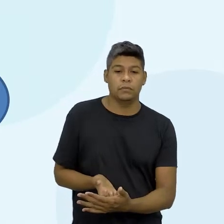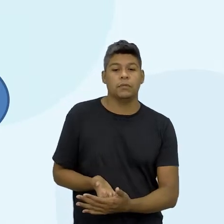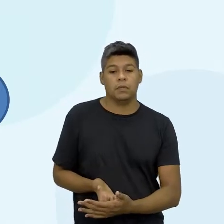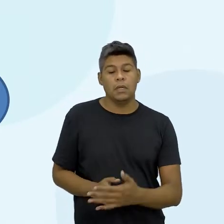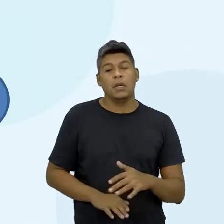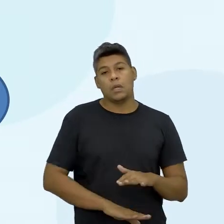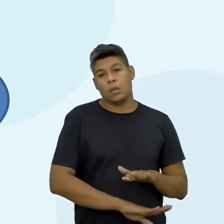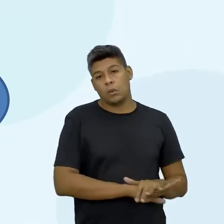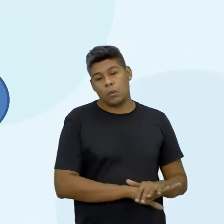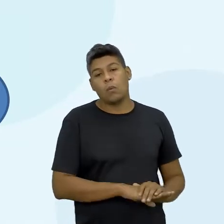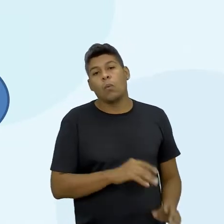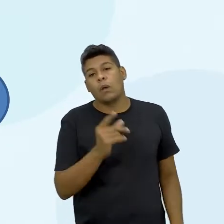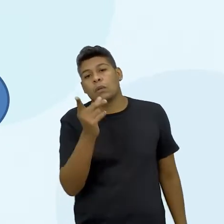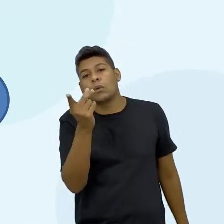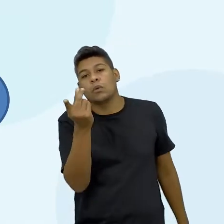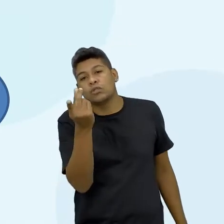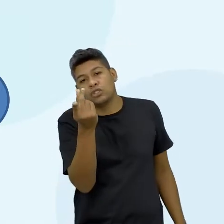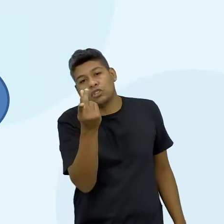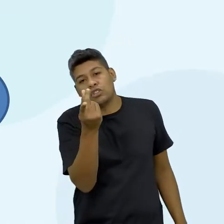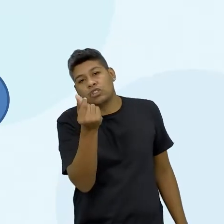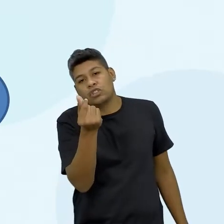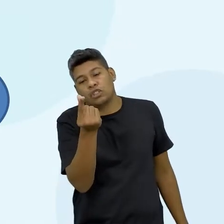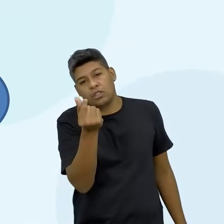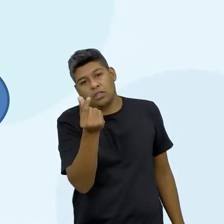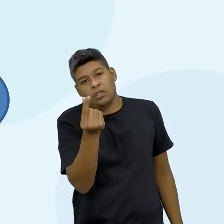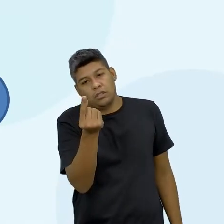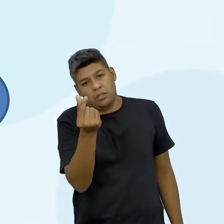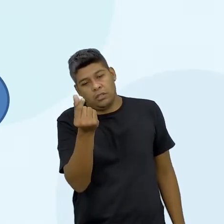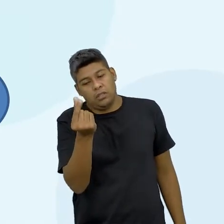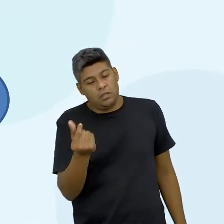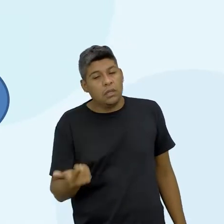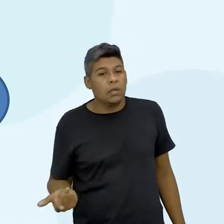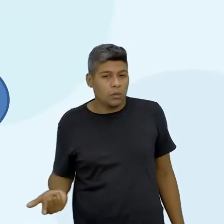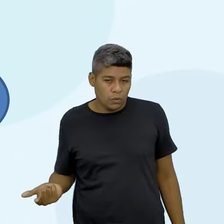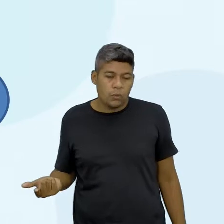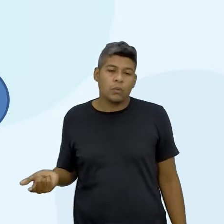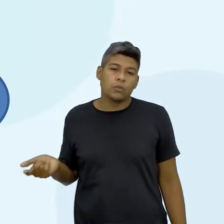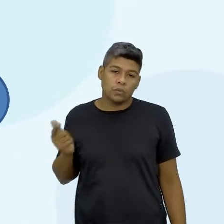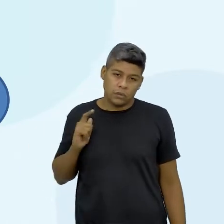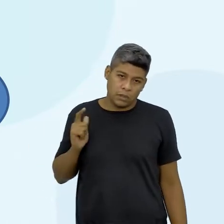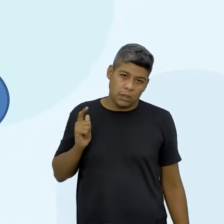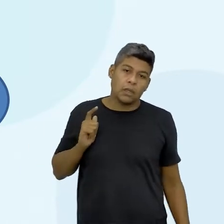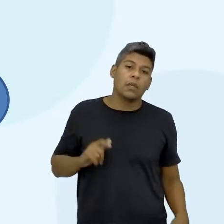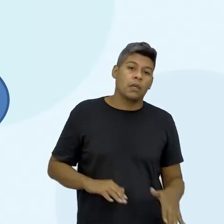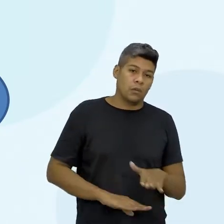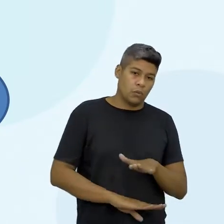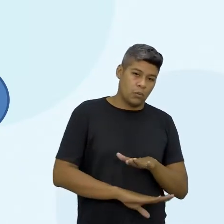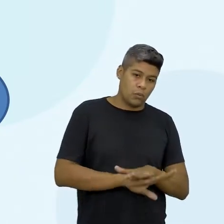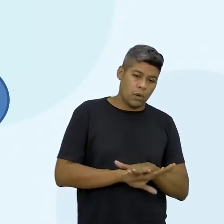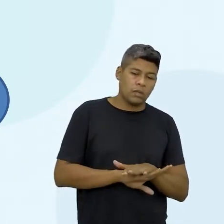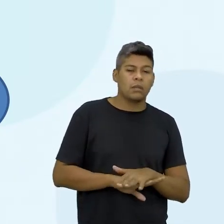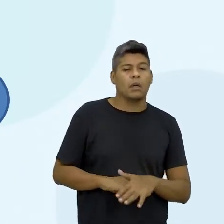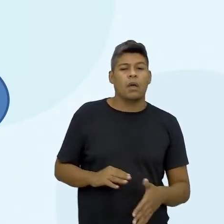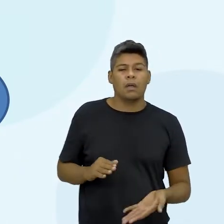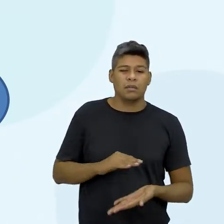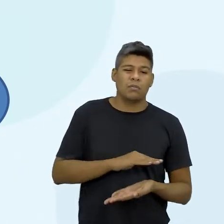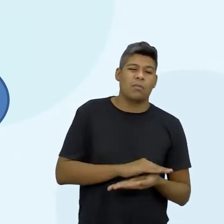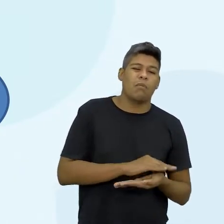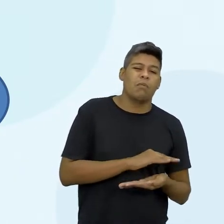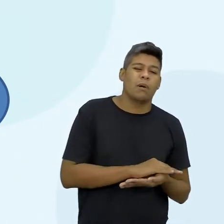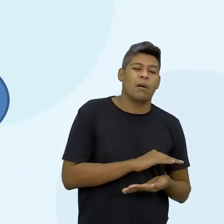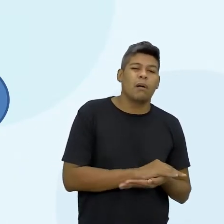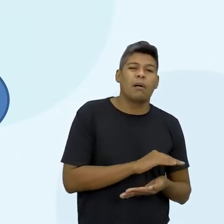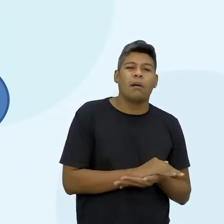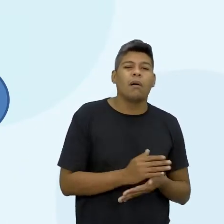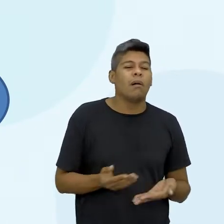ainda guardou um dinheirinho. Então ainda ficou aí um dinheirinho para uma poupança, para